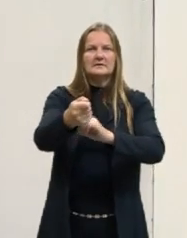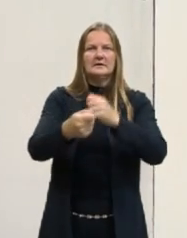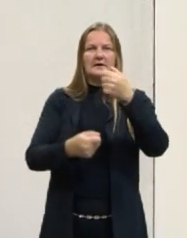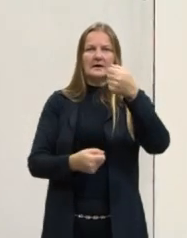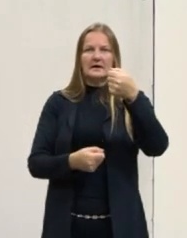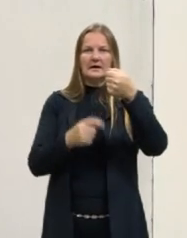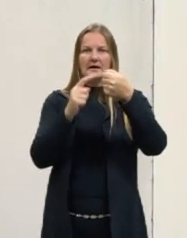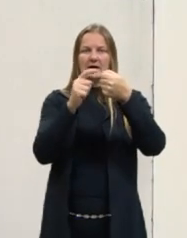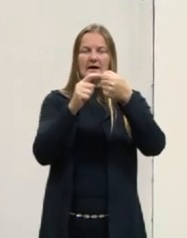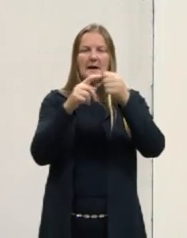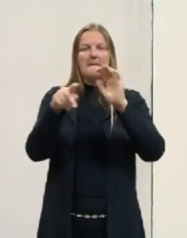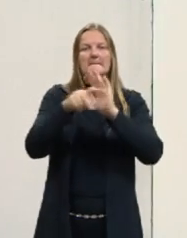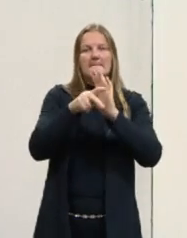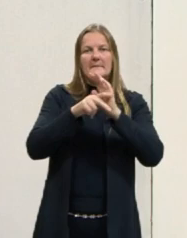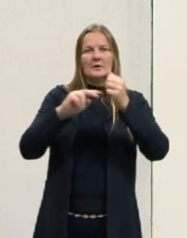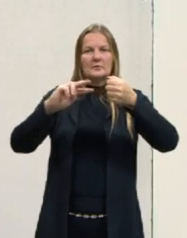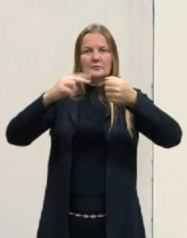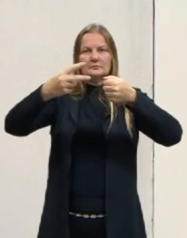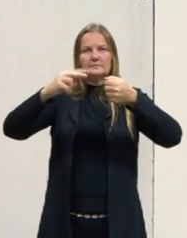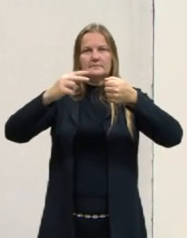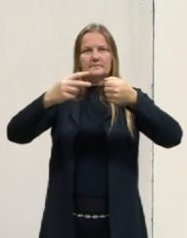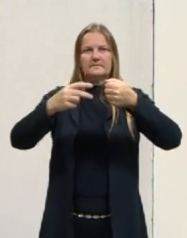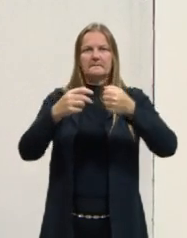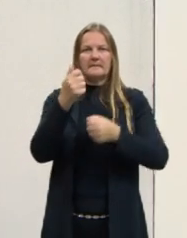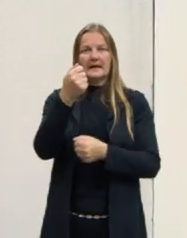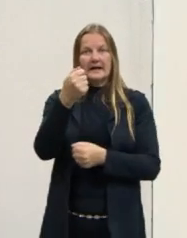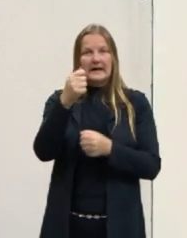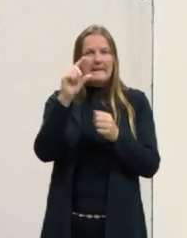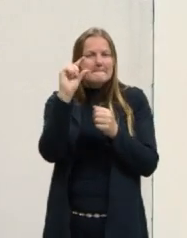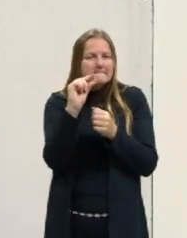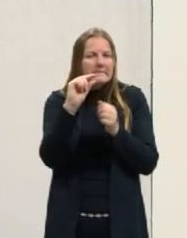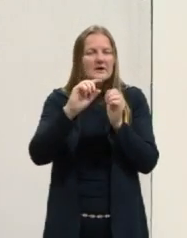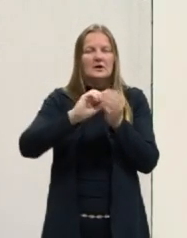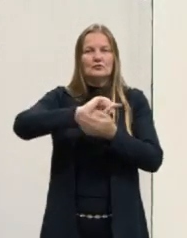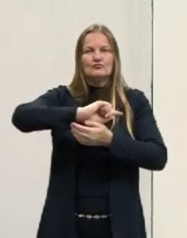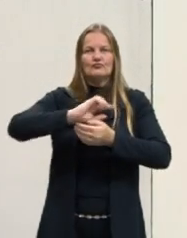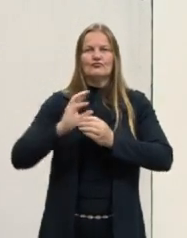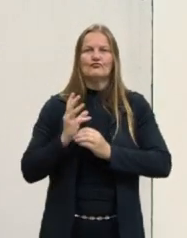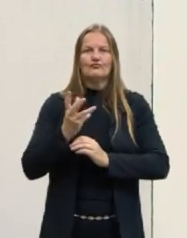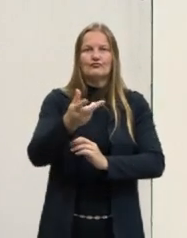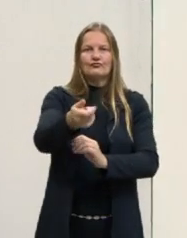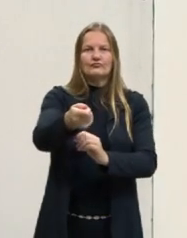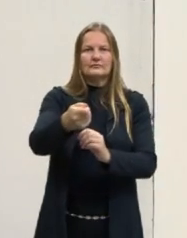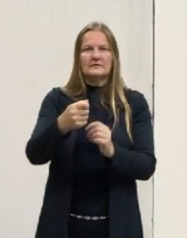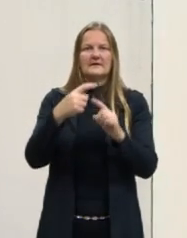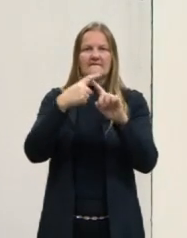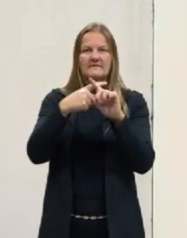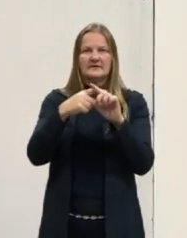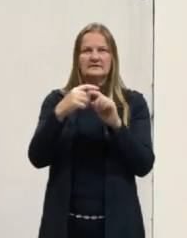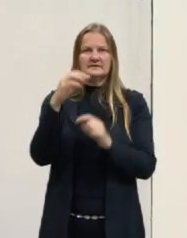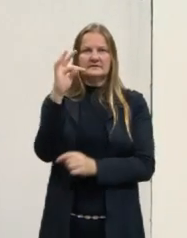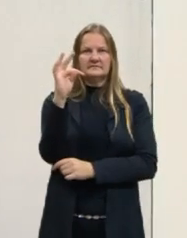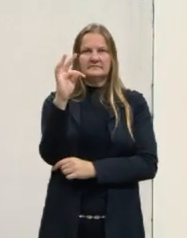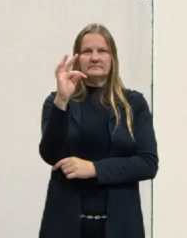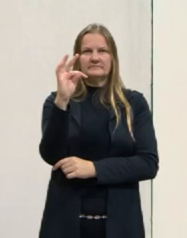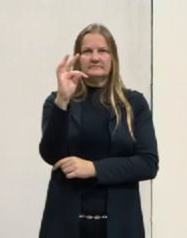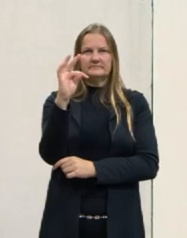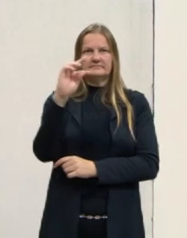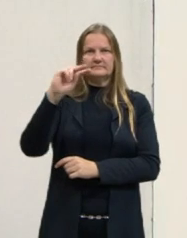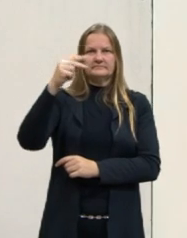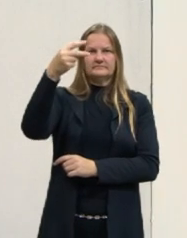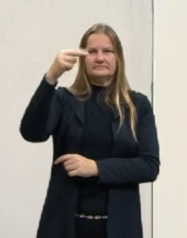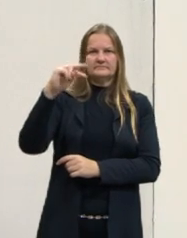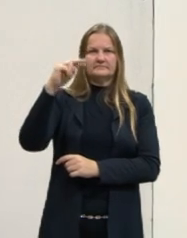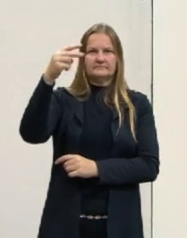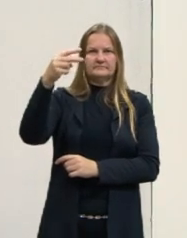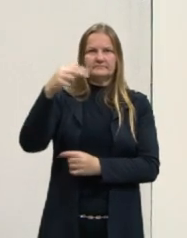da equação de segundo grau. Esse A aqui é de aceleração. multiplicado por T ao quadrado, ó, que a gente tem